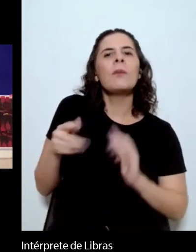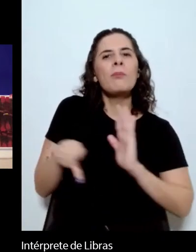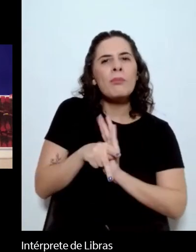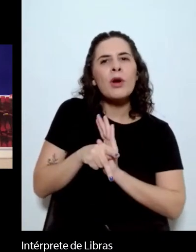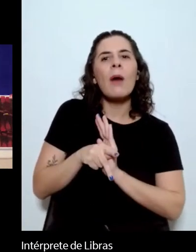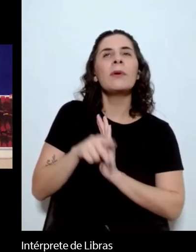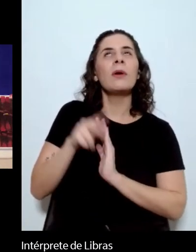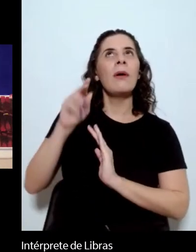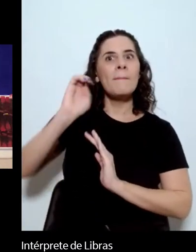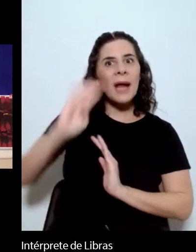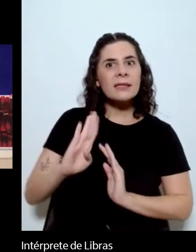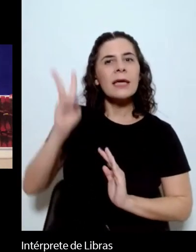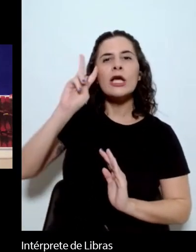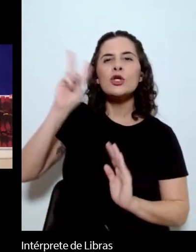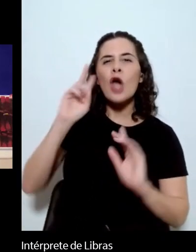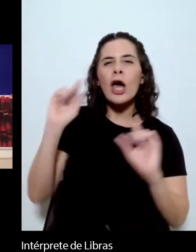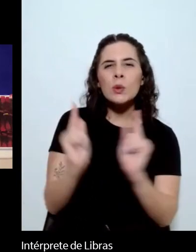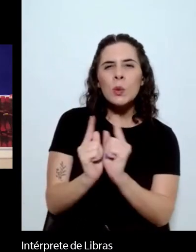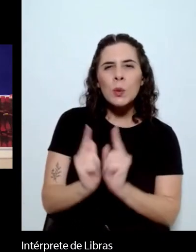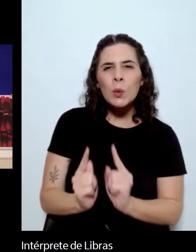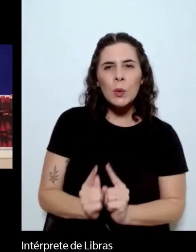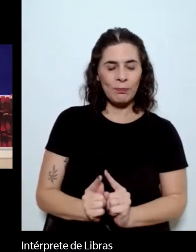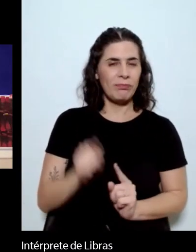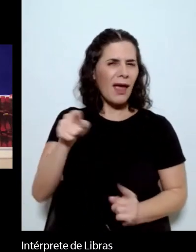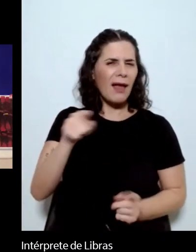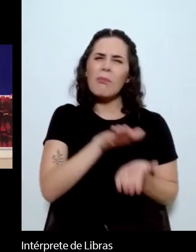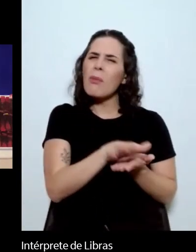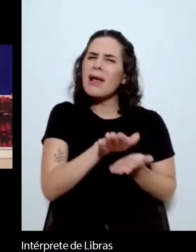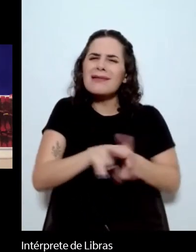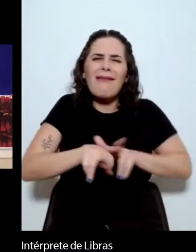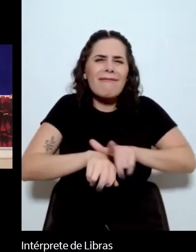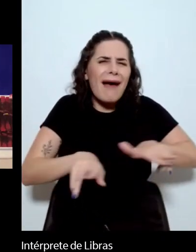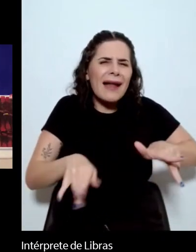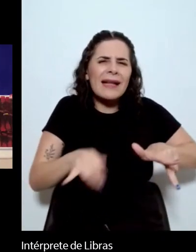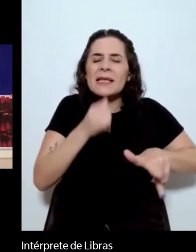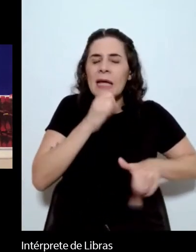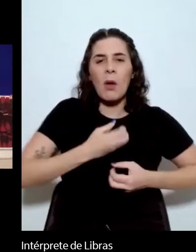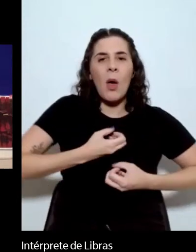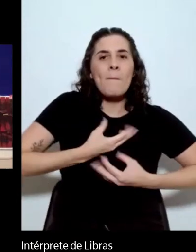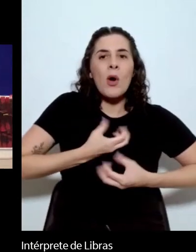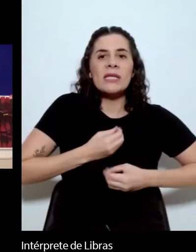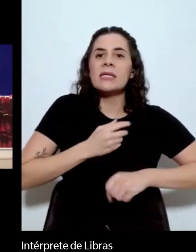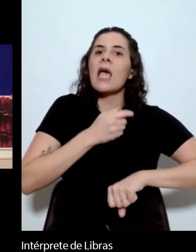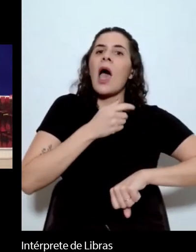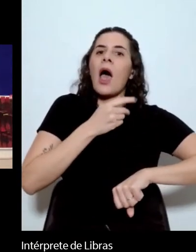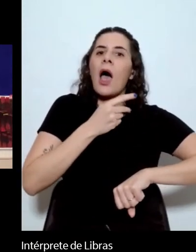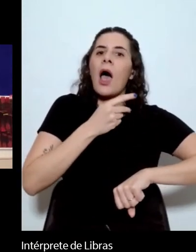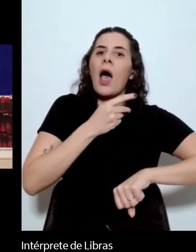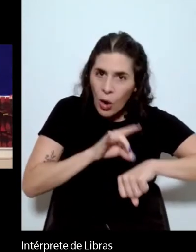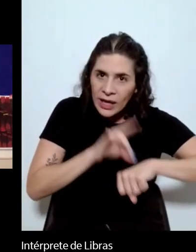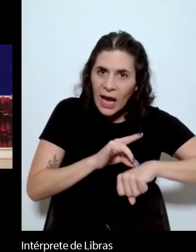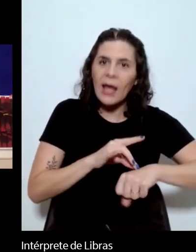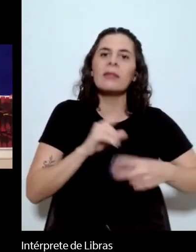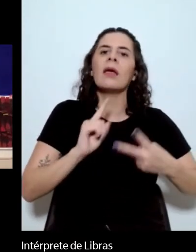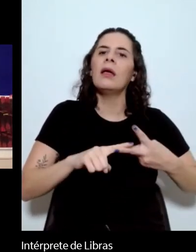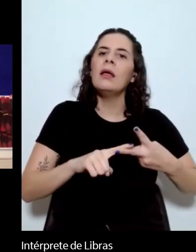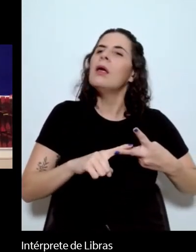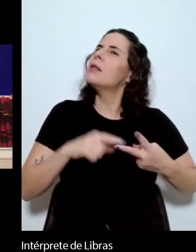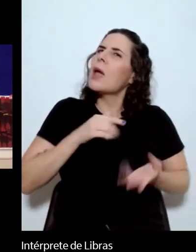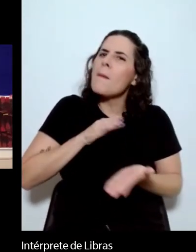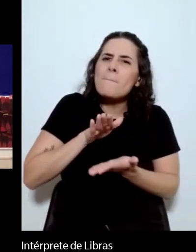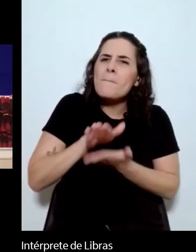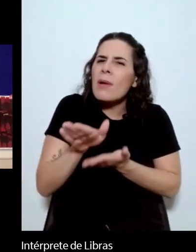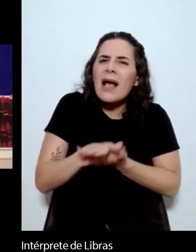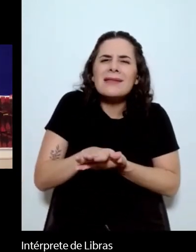Story. E a publicação dele ainda é muito vasta sobre temas como poesia concreta. Ele tem uma publicação absolutamente extraordinária